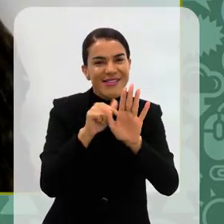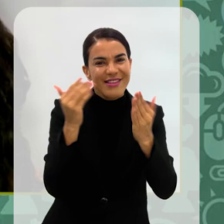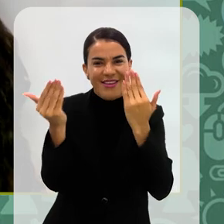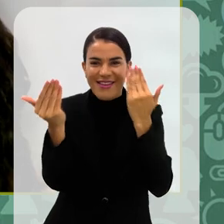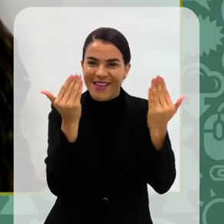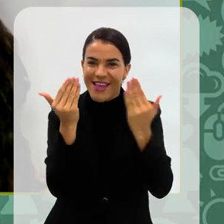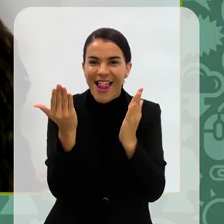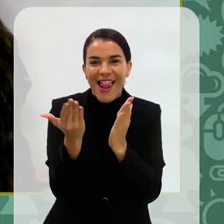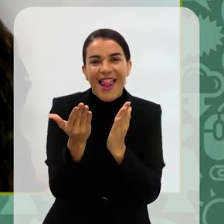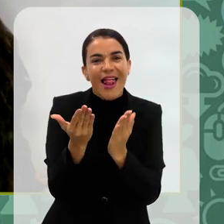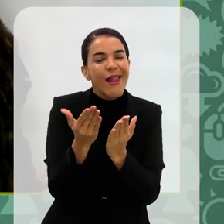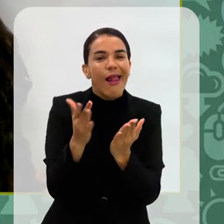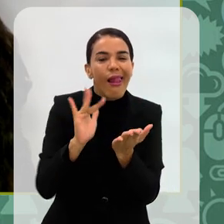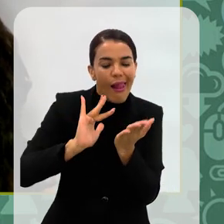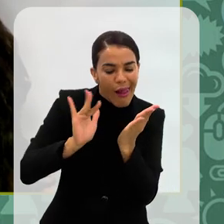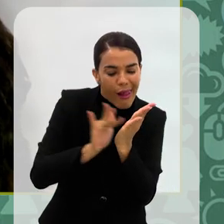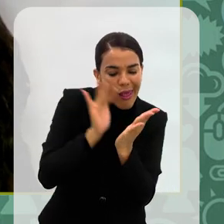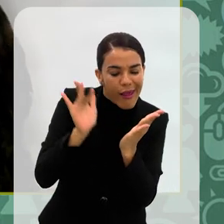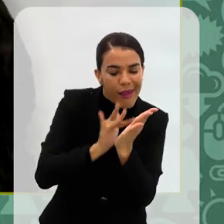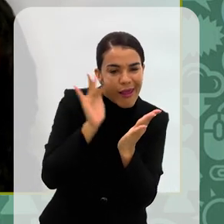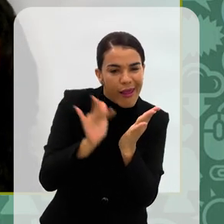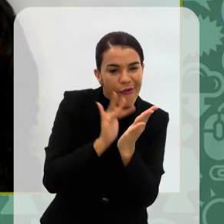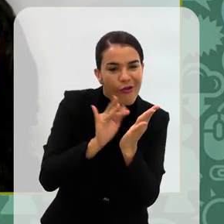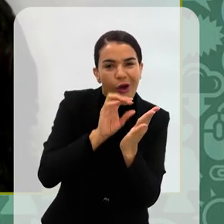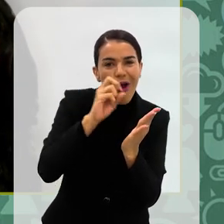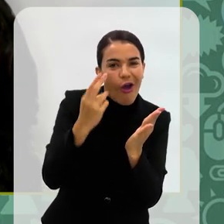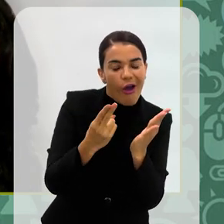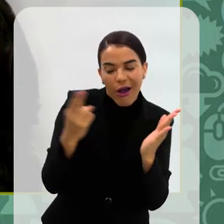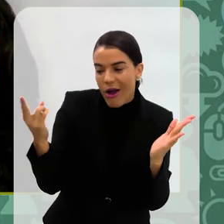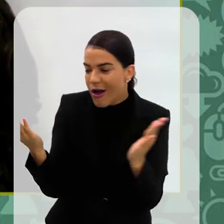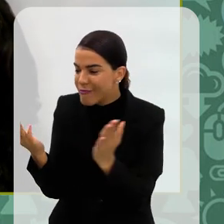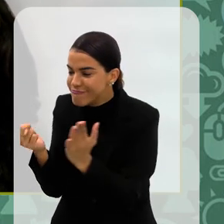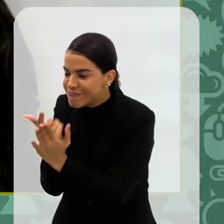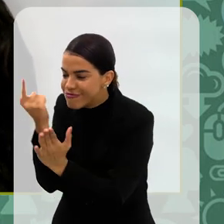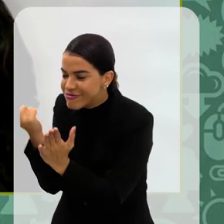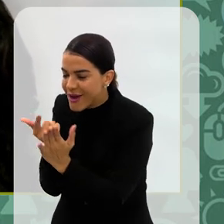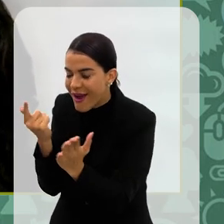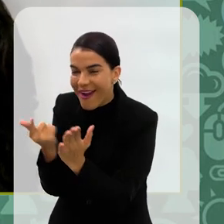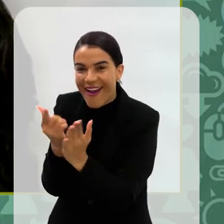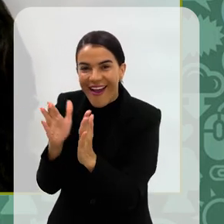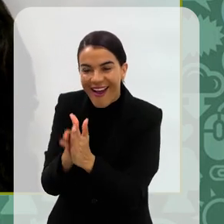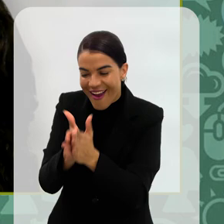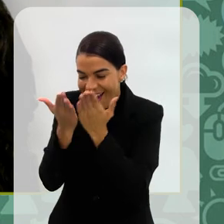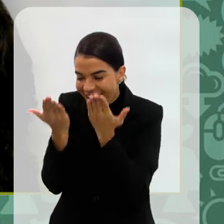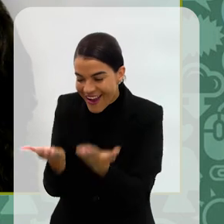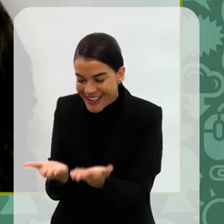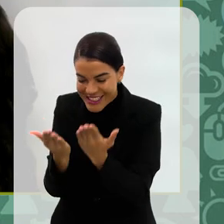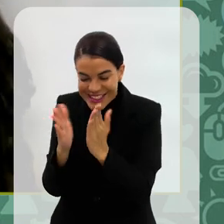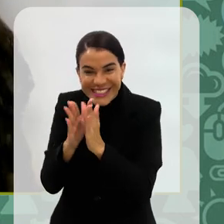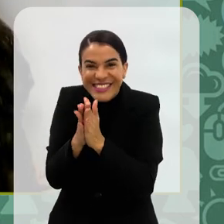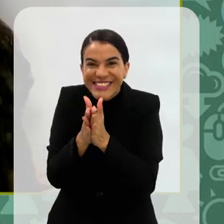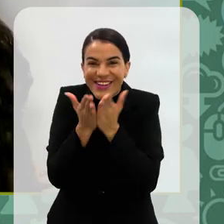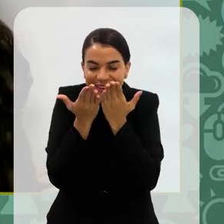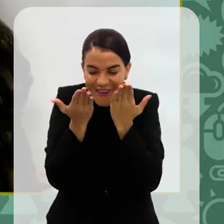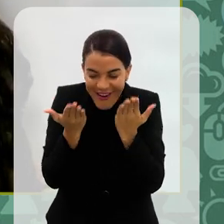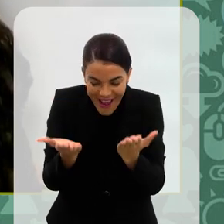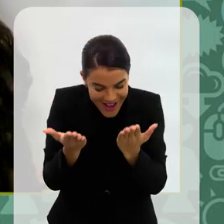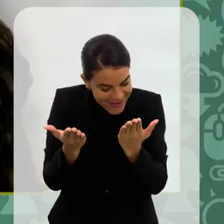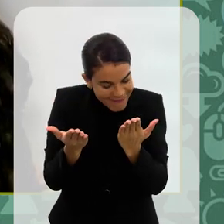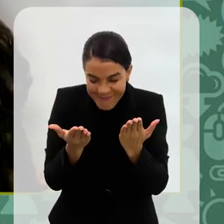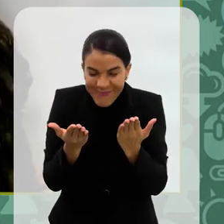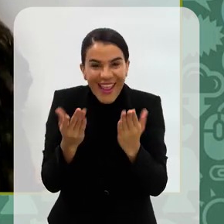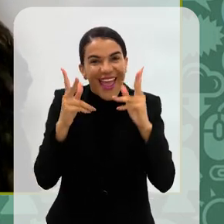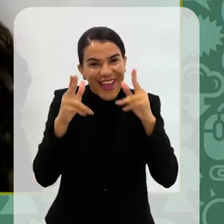compara um pouco ali, você ler vários livros digitais e ter o reencontro com o livro físico, né? É, ter aquele momento de segurar o livro,